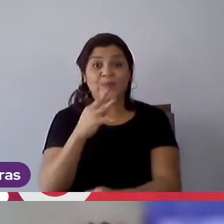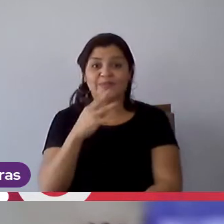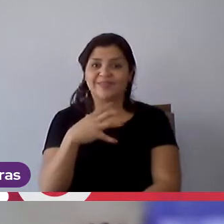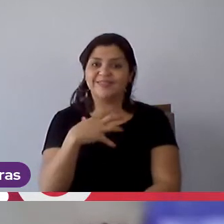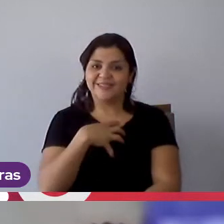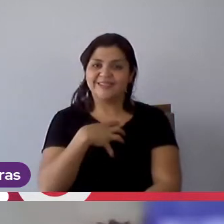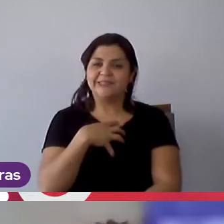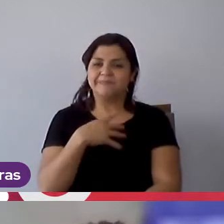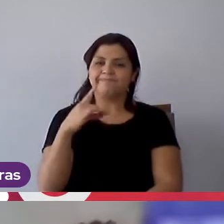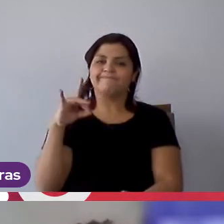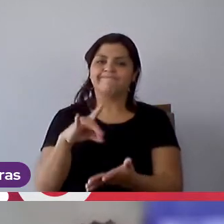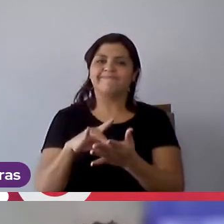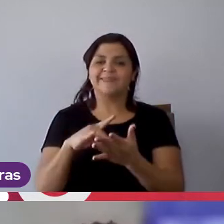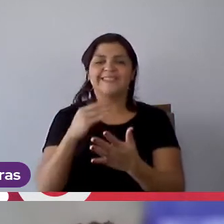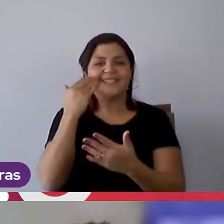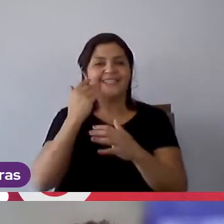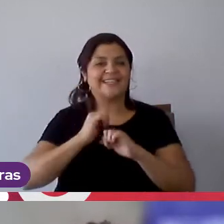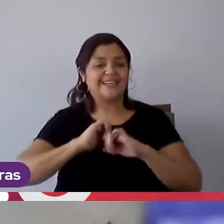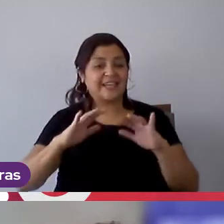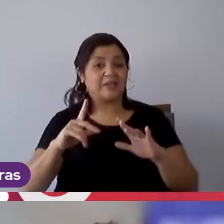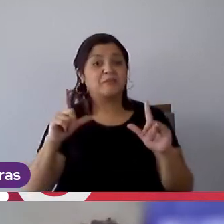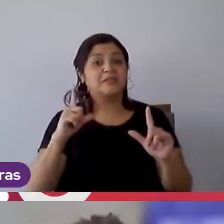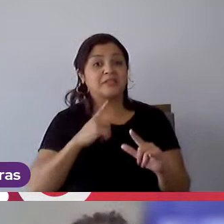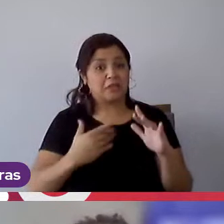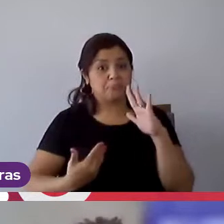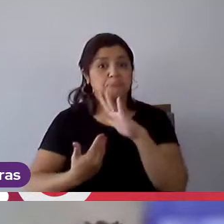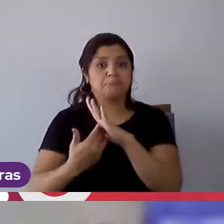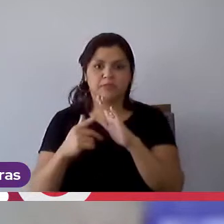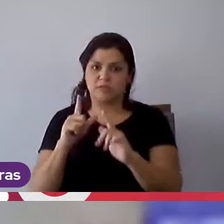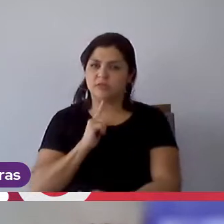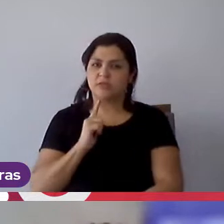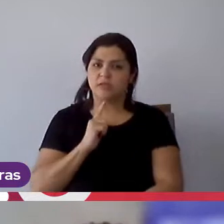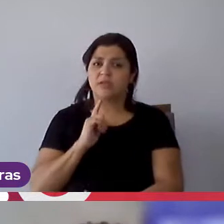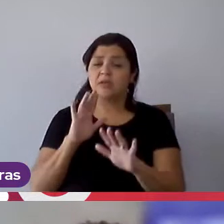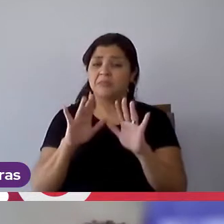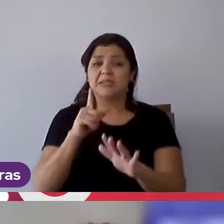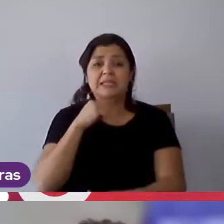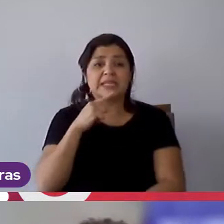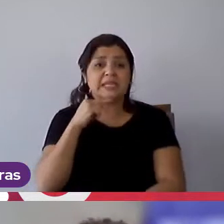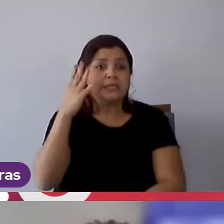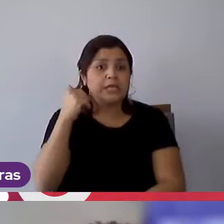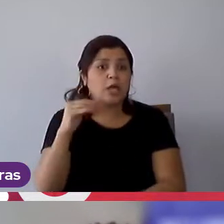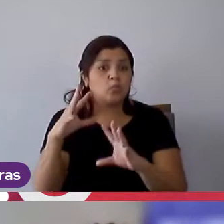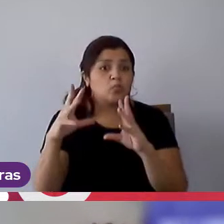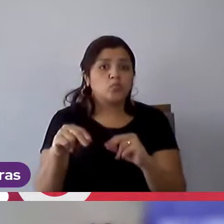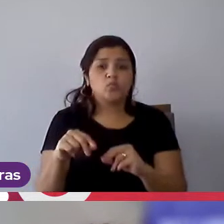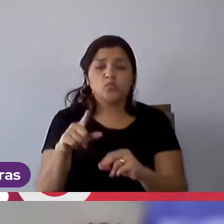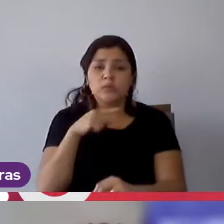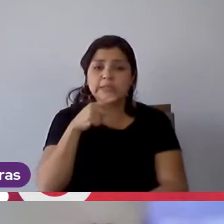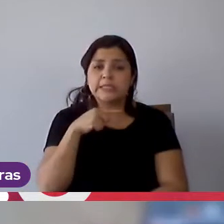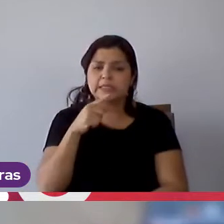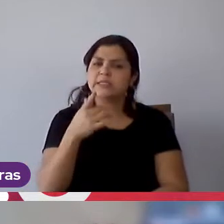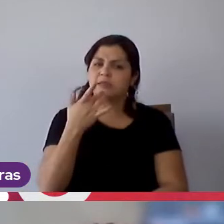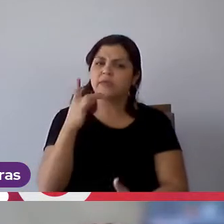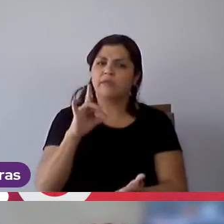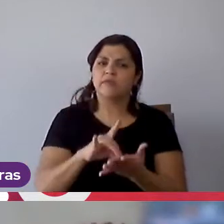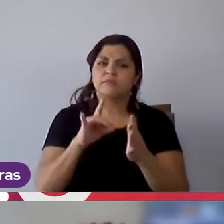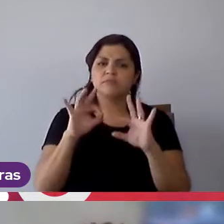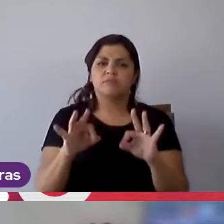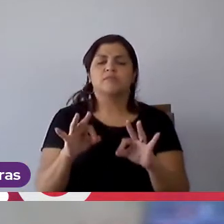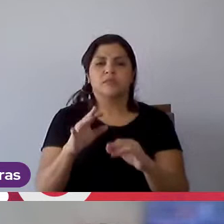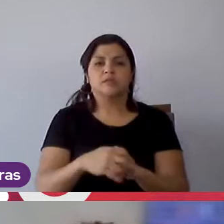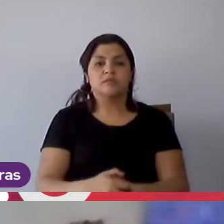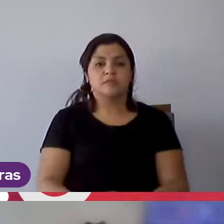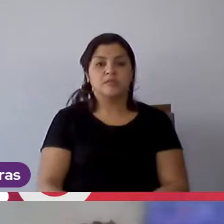então ser autêntico, entender também que você tem limitações, porque ninguém sabe tudo, então também ser sincero nesse sentido de,